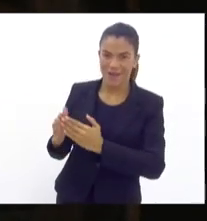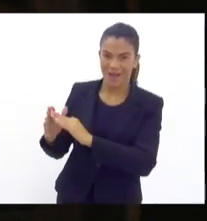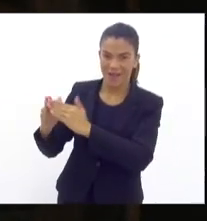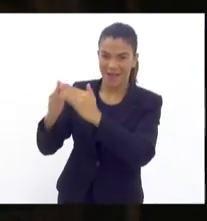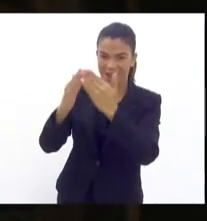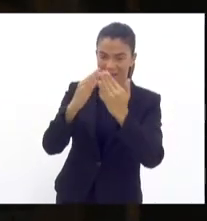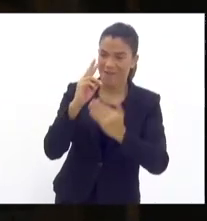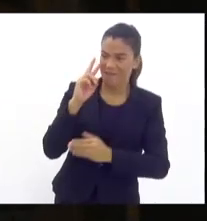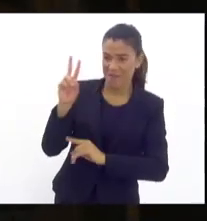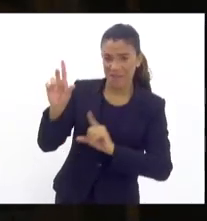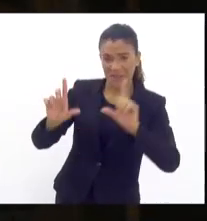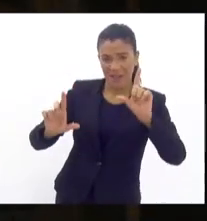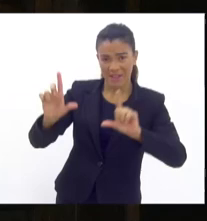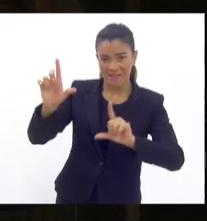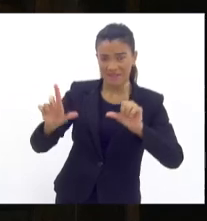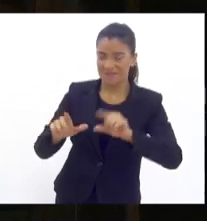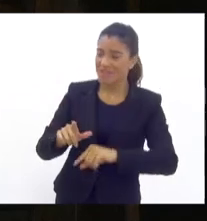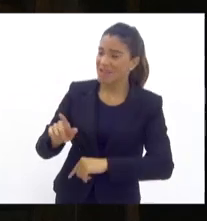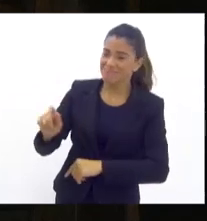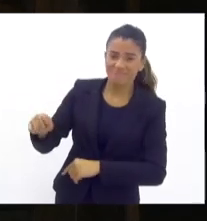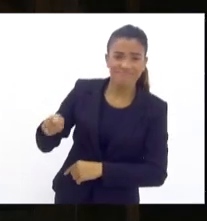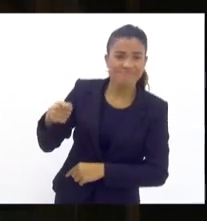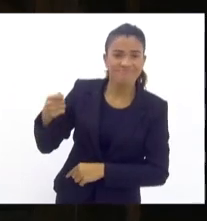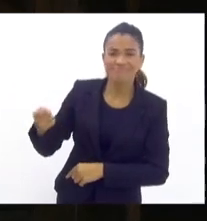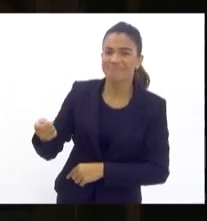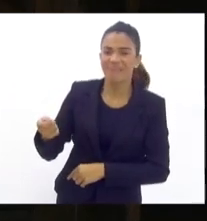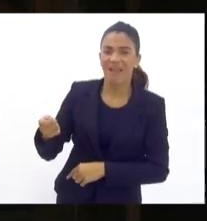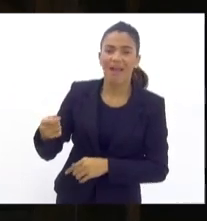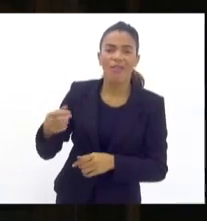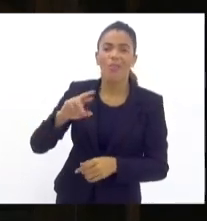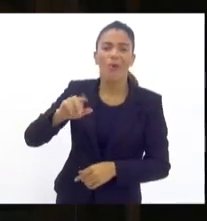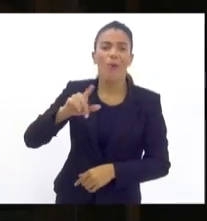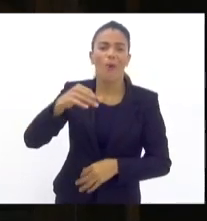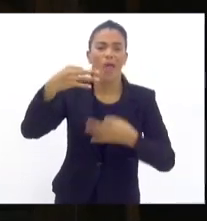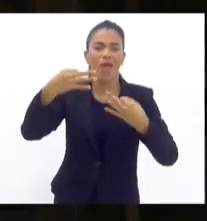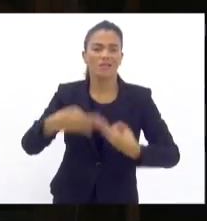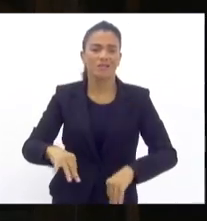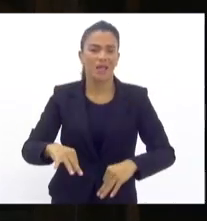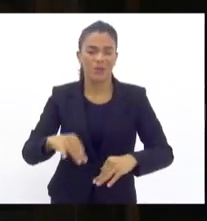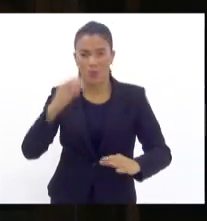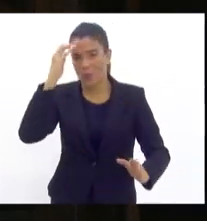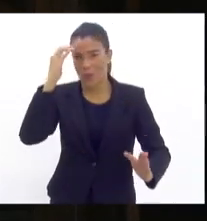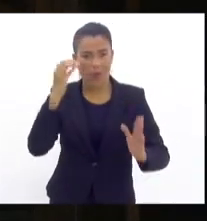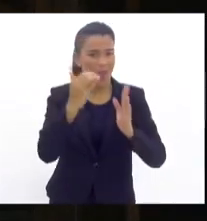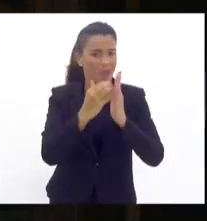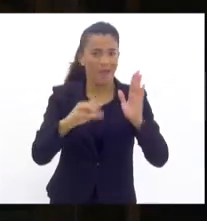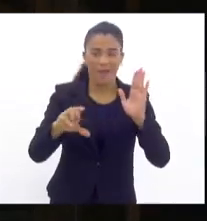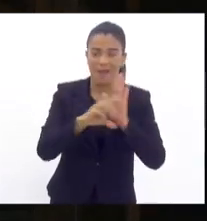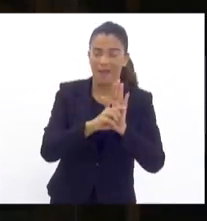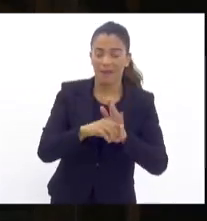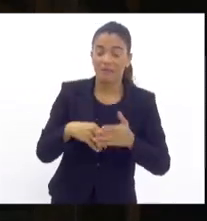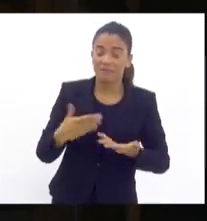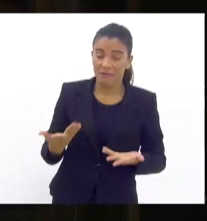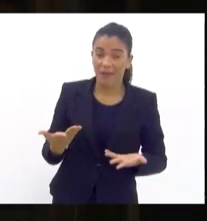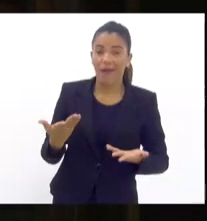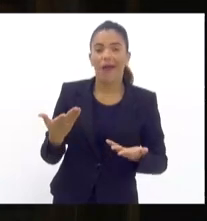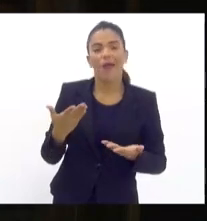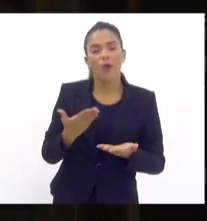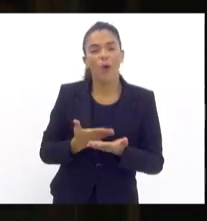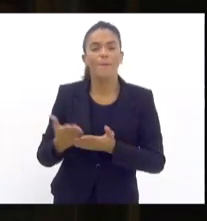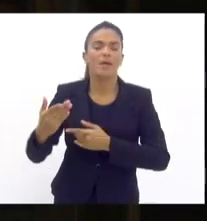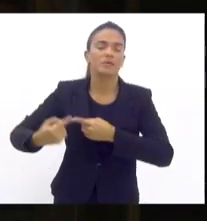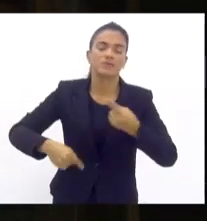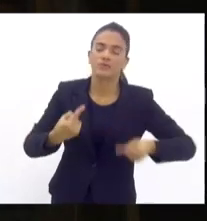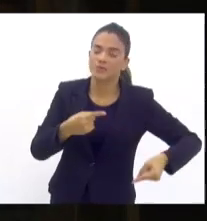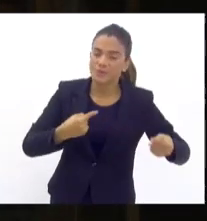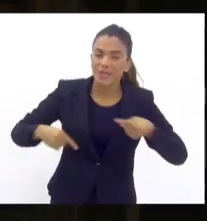mídia, já é taxada às vezes de uma operação ilegal, ilegítima, e aí toda uma discussão é travada em